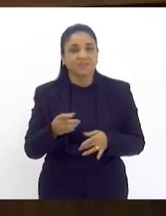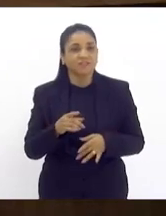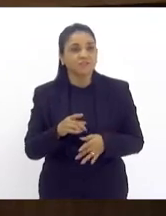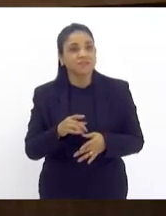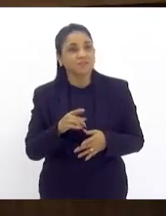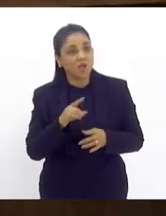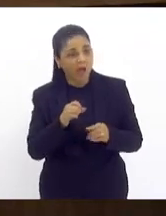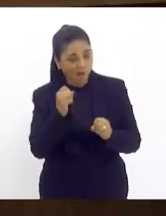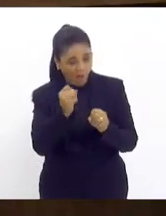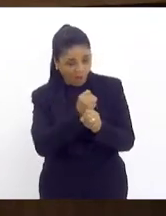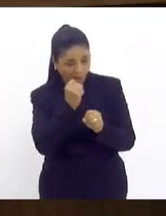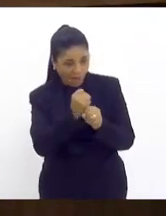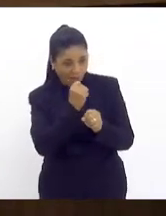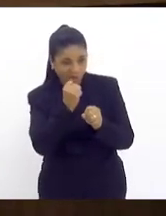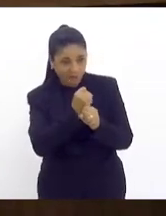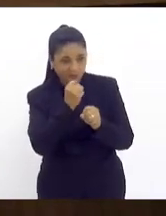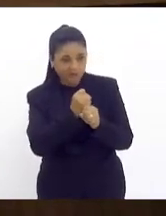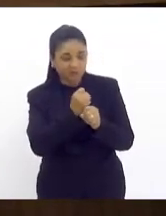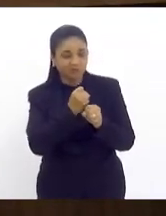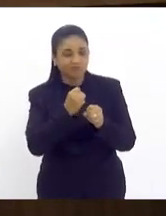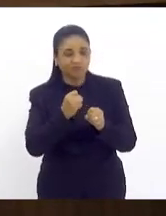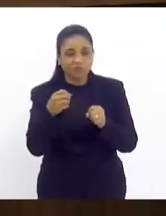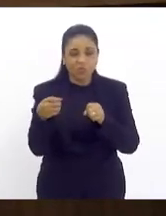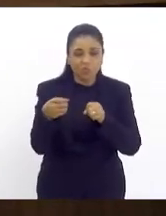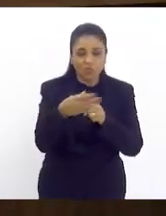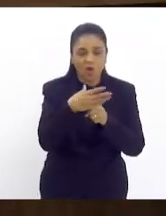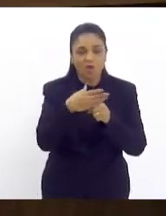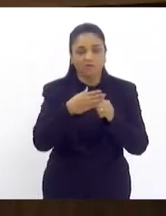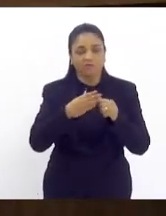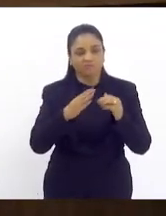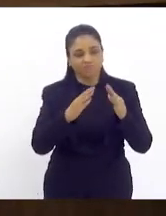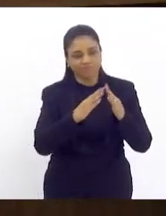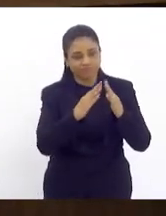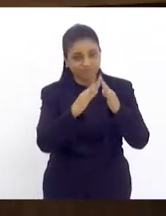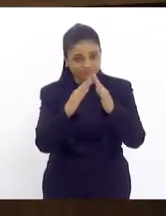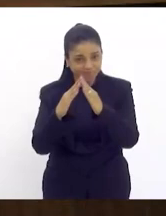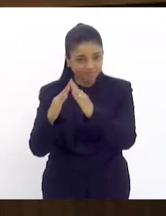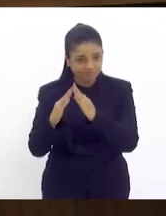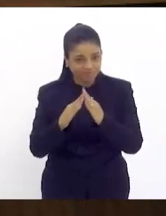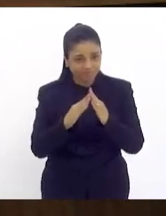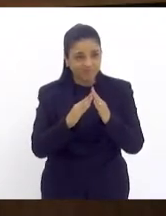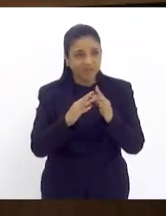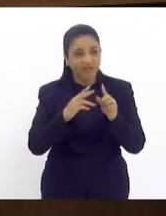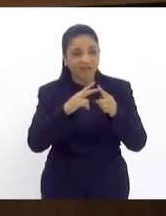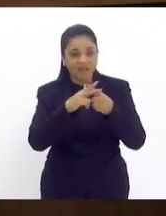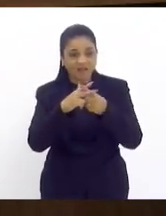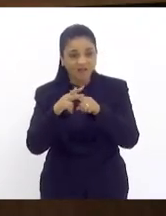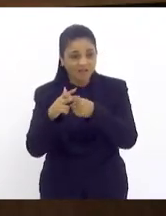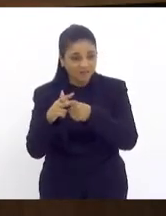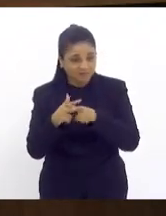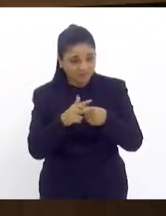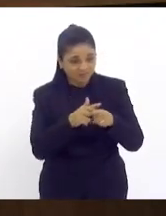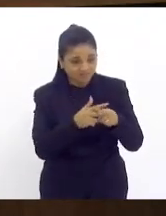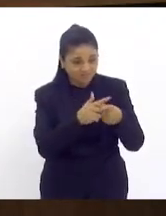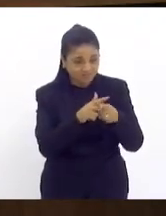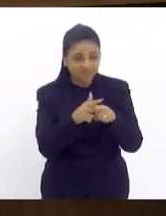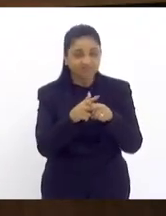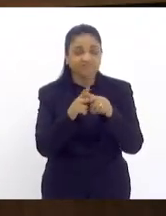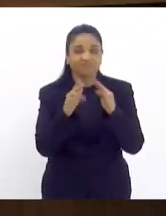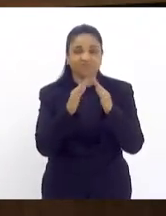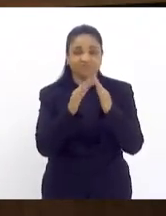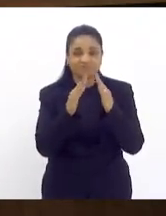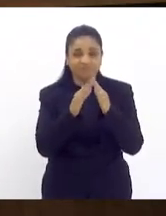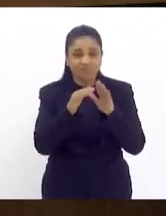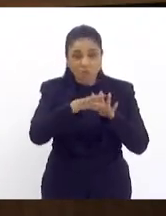a construção de novas unidades mas principalmente a reforma que a deputada diz que muitos